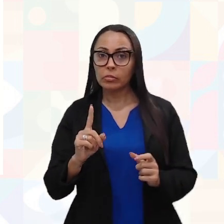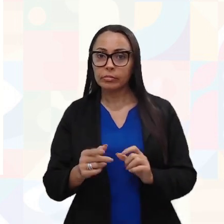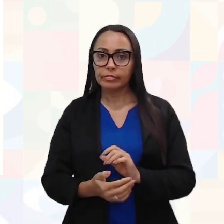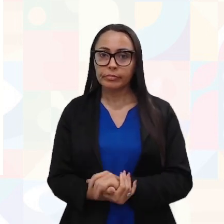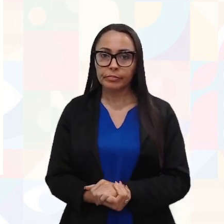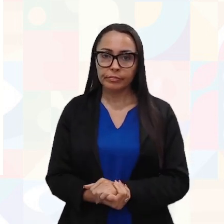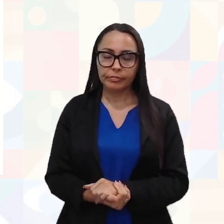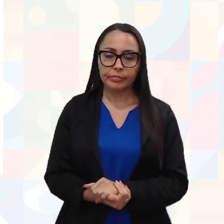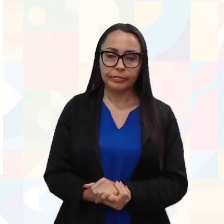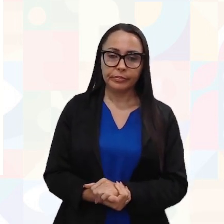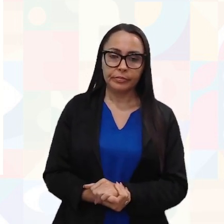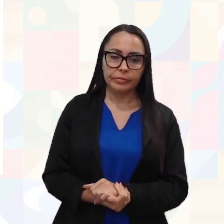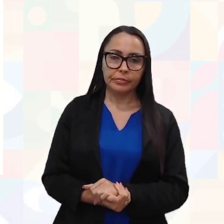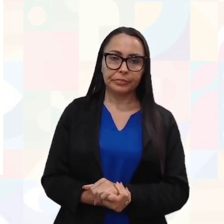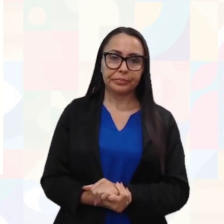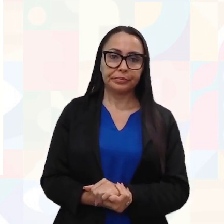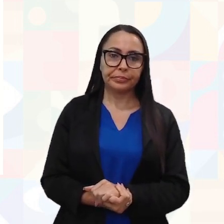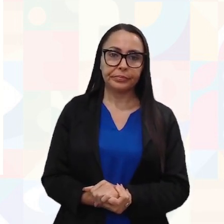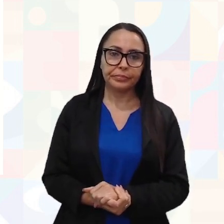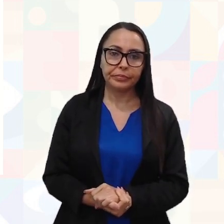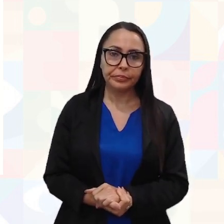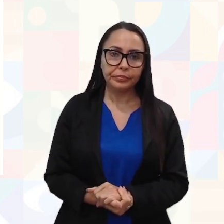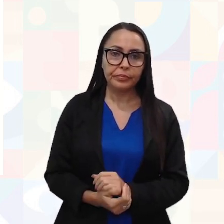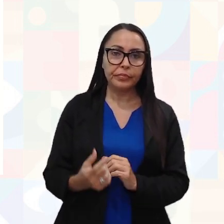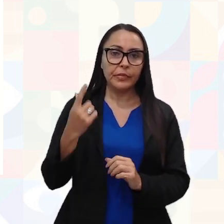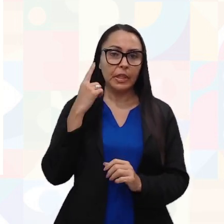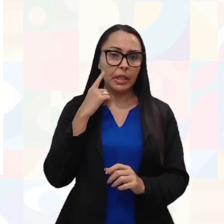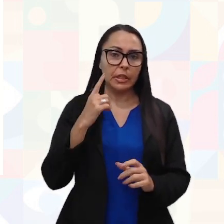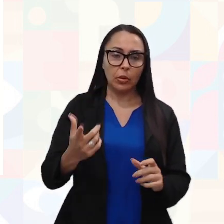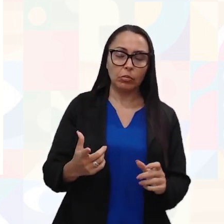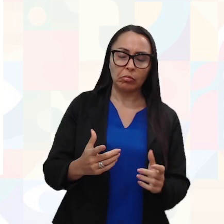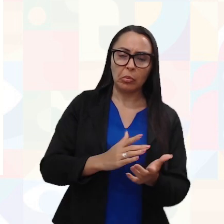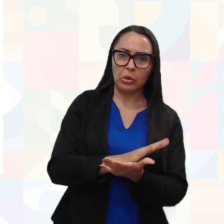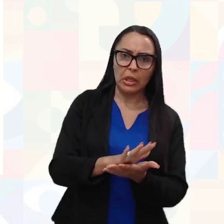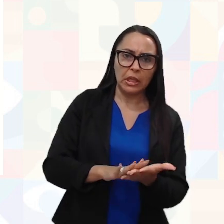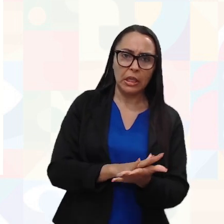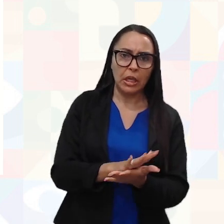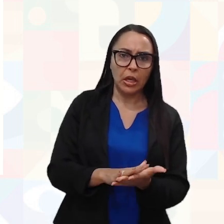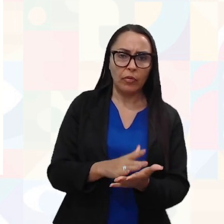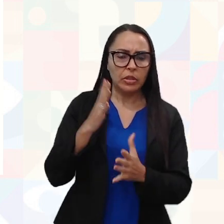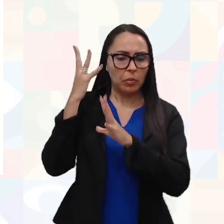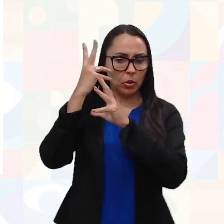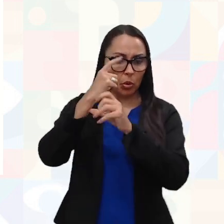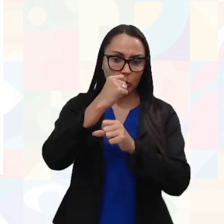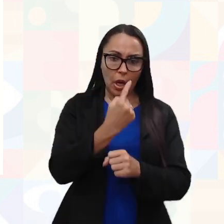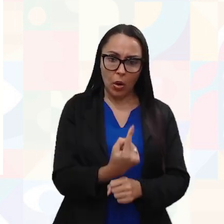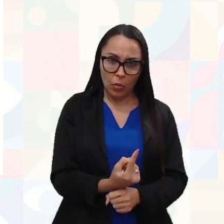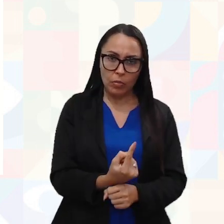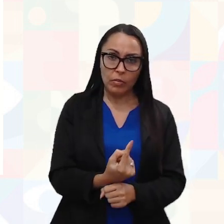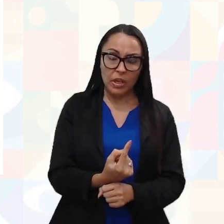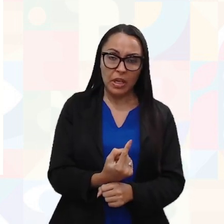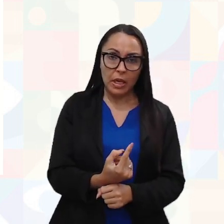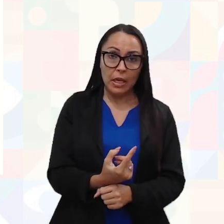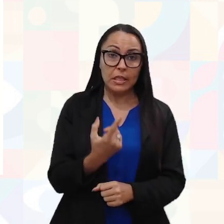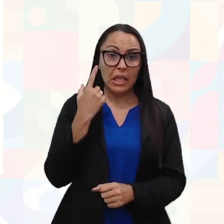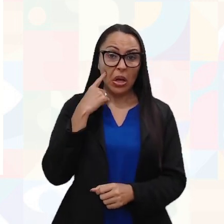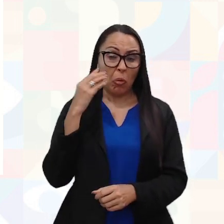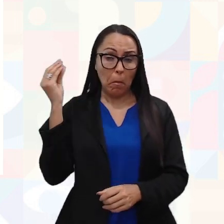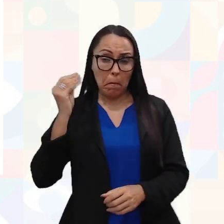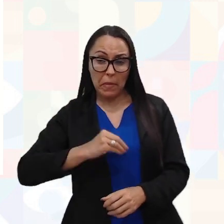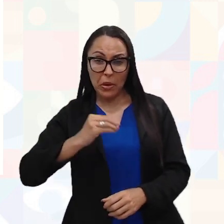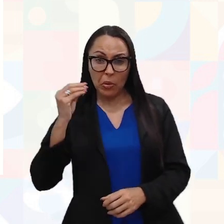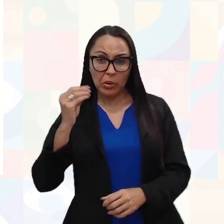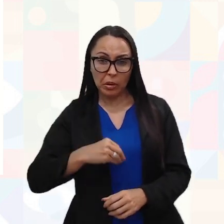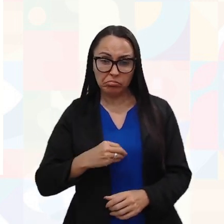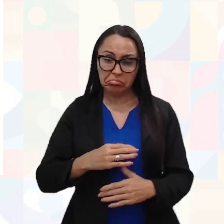considerado. Se essa falha não muda nada, você pode atribuir a nota 1, tá? Se ela for piorar muito com o passar